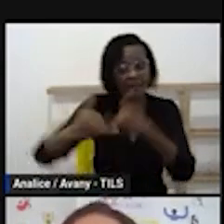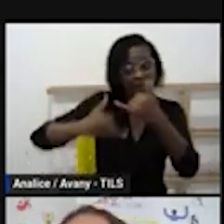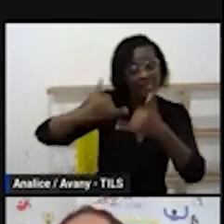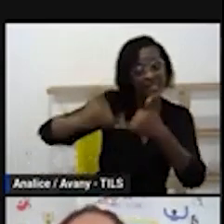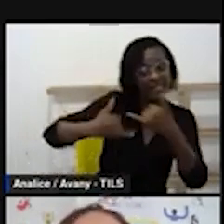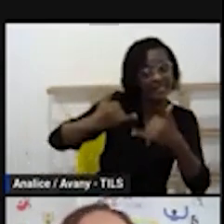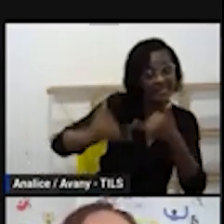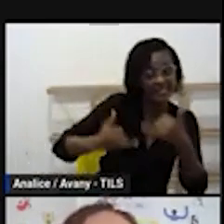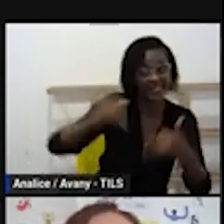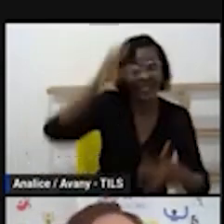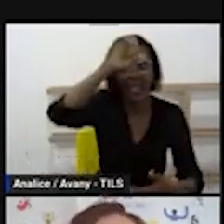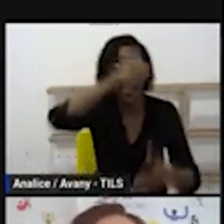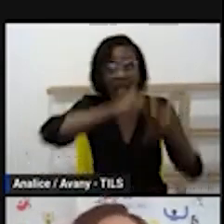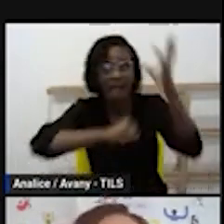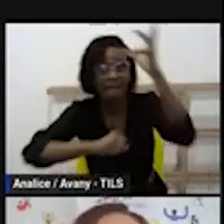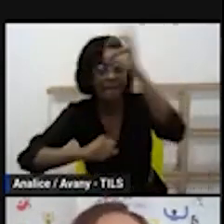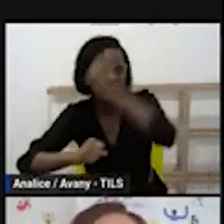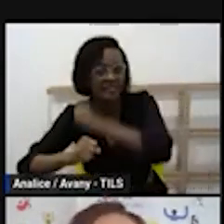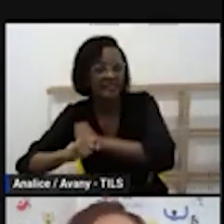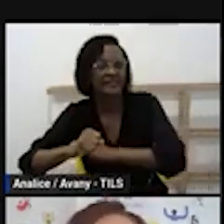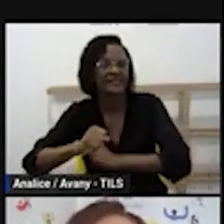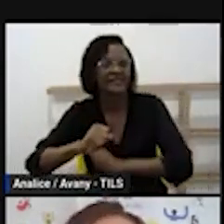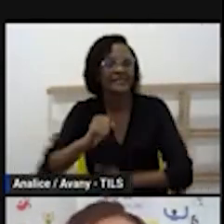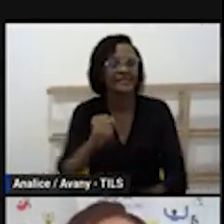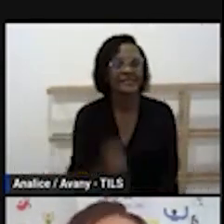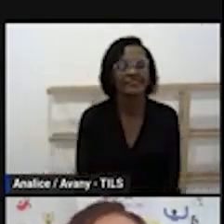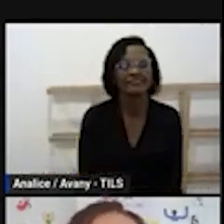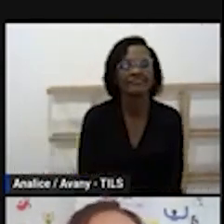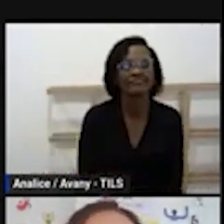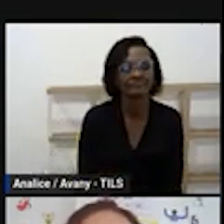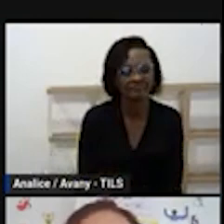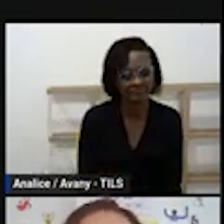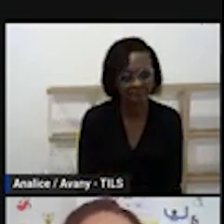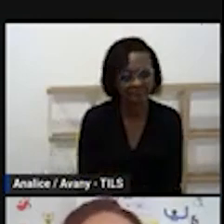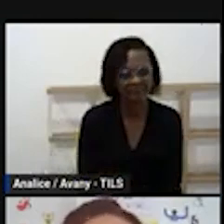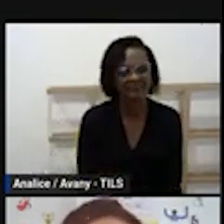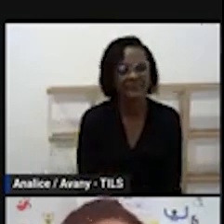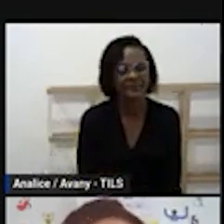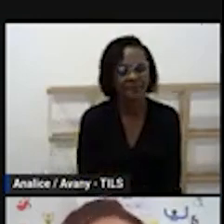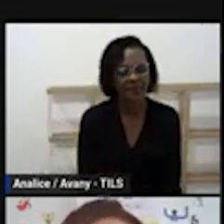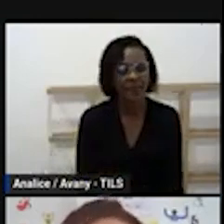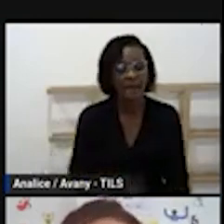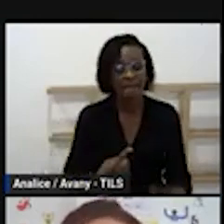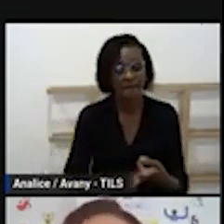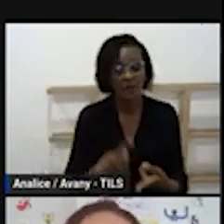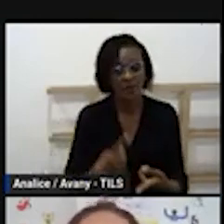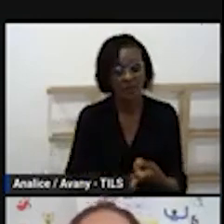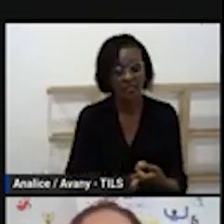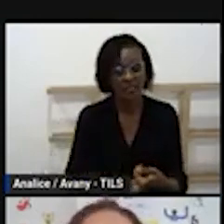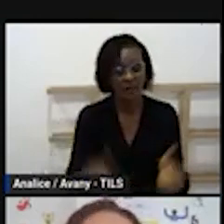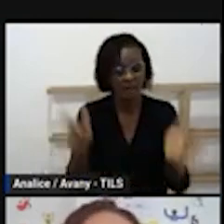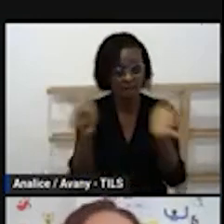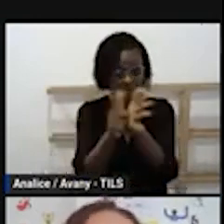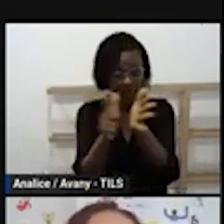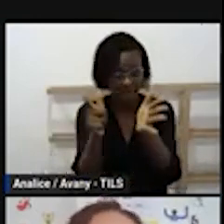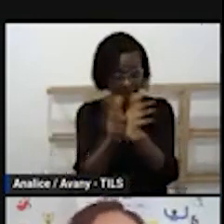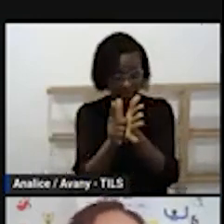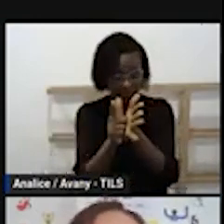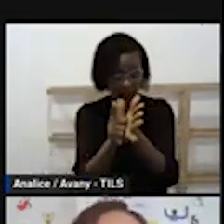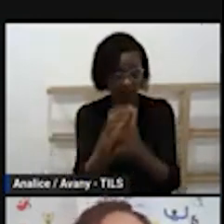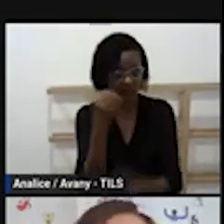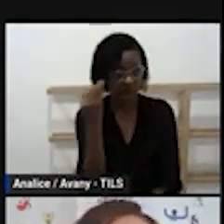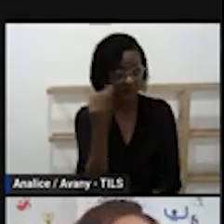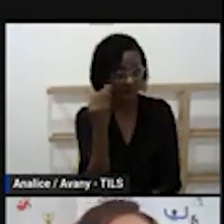A4 não é isso quando a gente pensar nessa experiência a gente pode até ter o papel o A4 no final de um